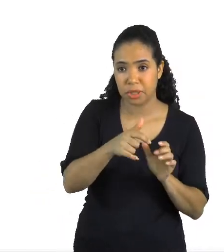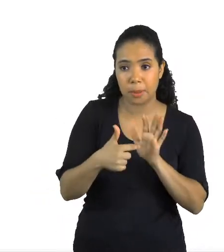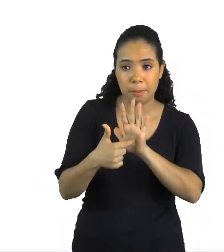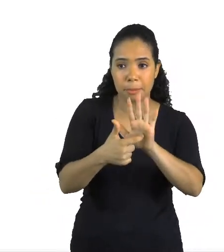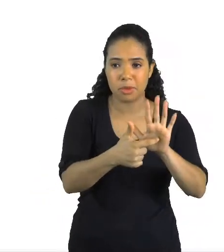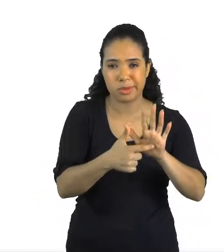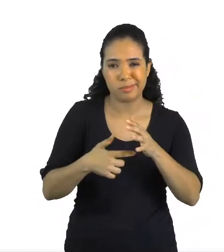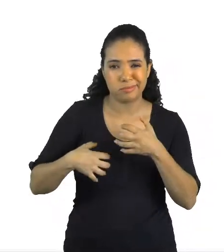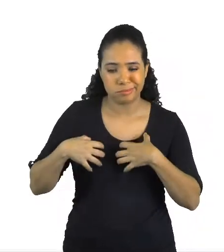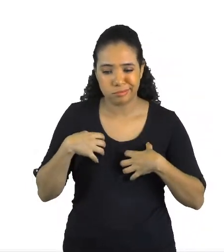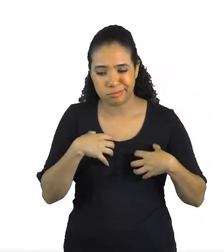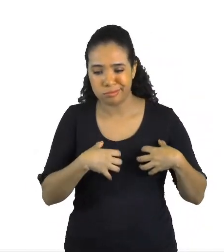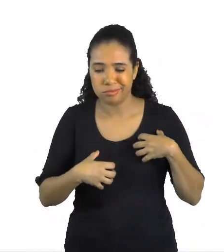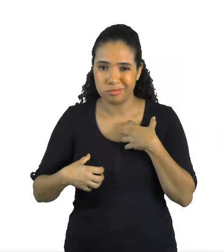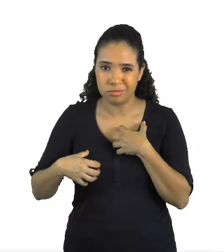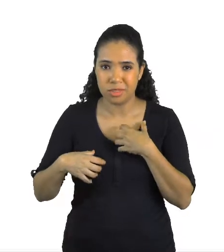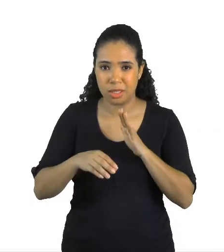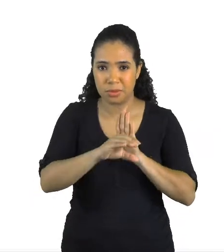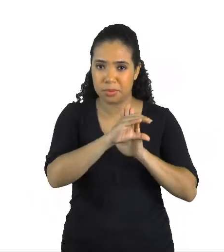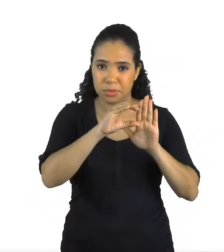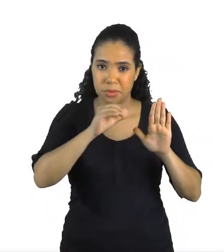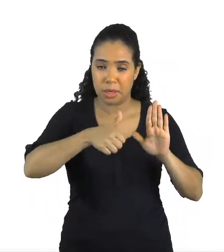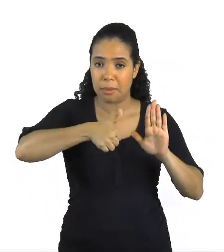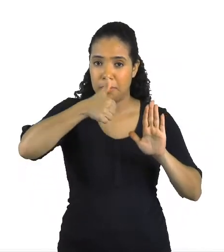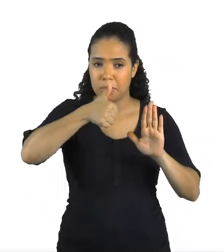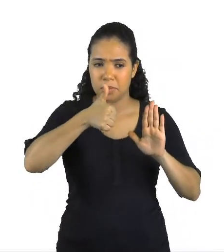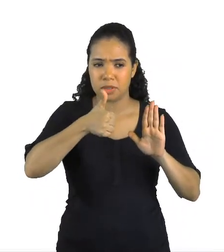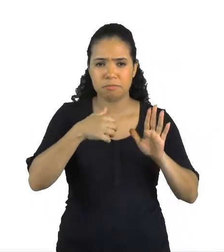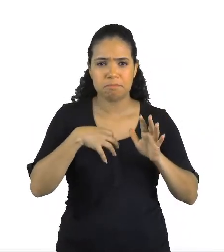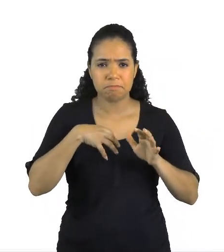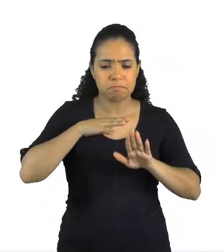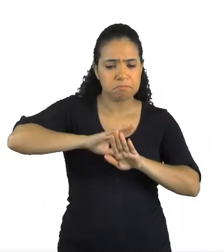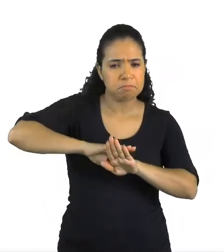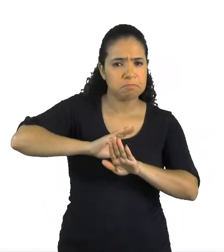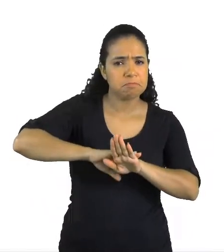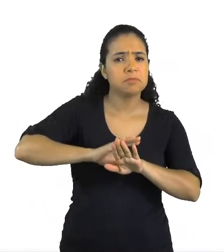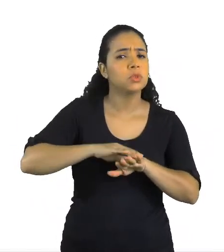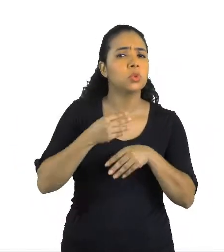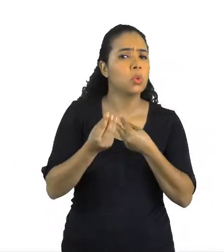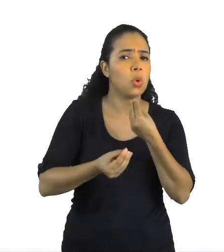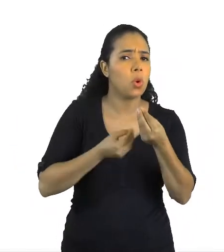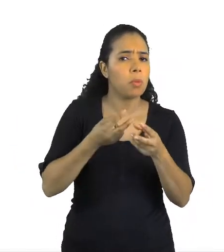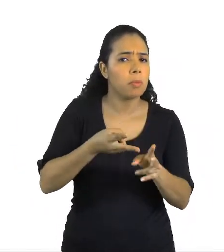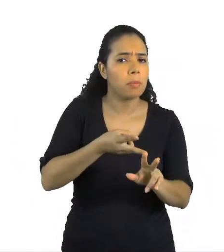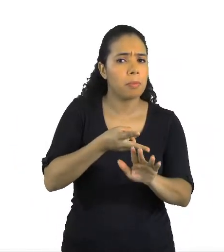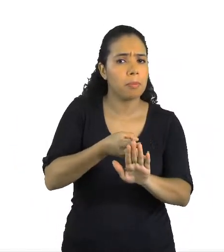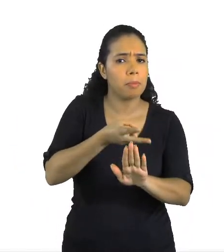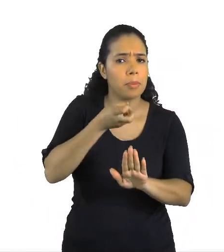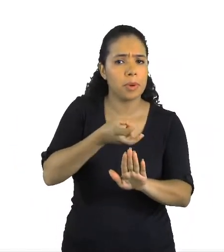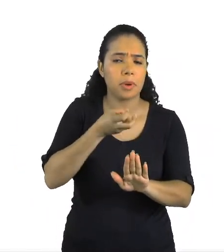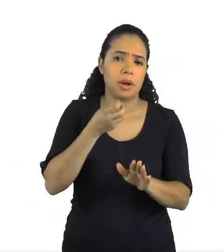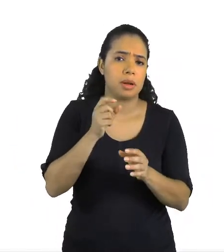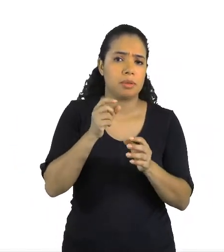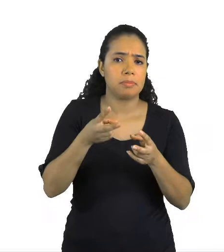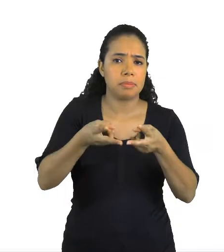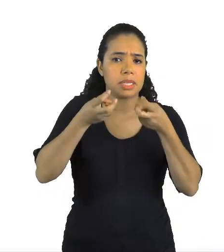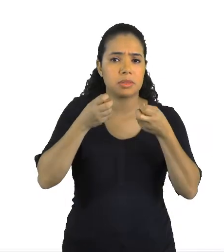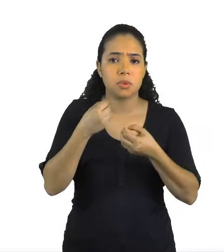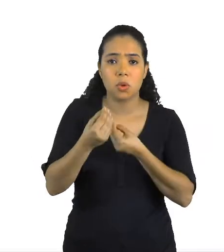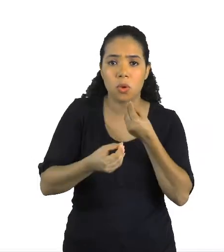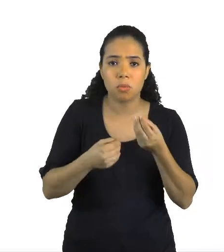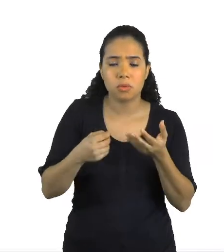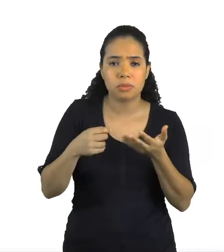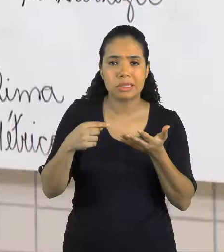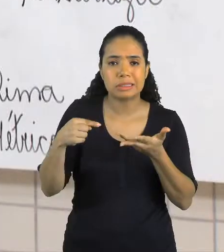insatisfação na primeira estrofe. Que insatisfação é essa? Como você percebeu? Justifique com o elemento do